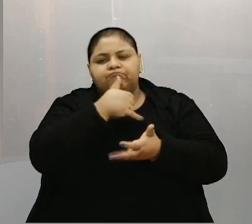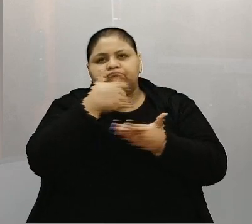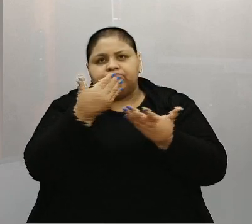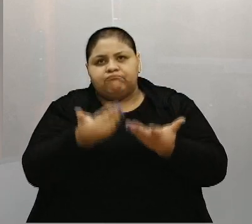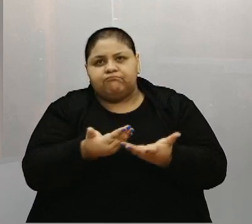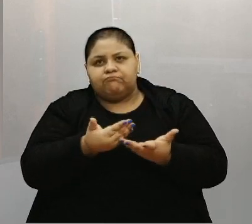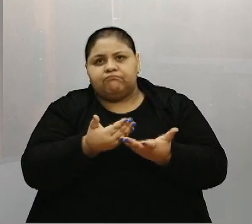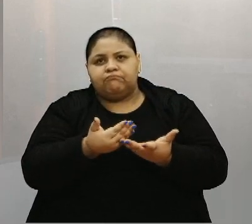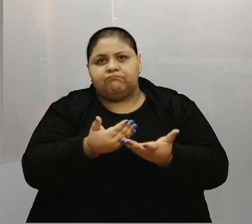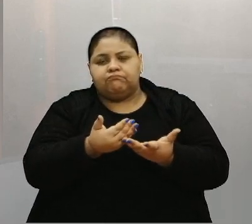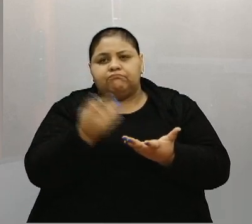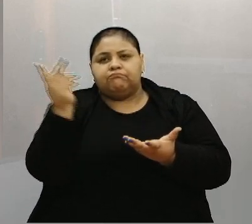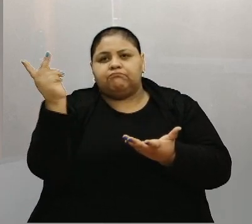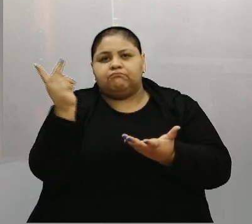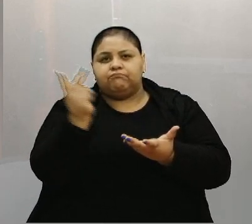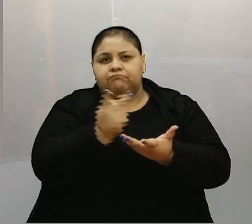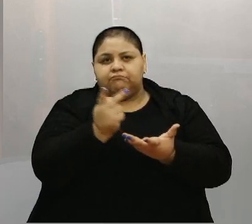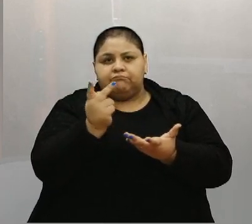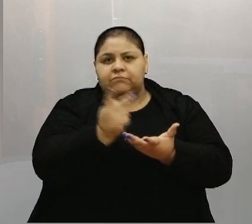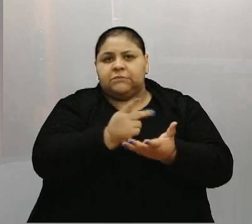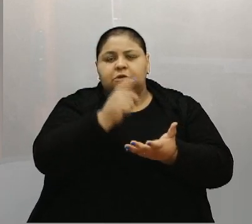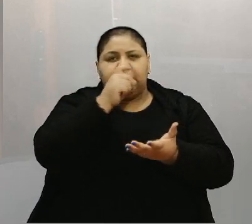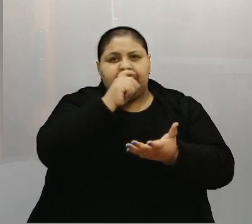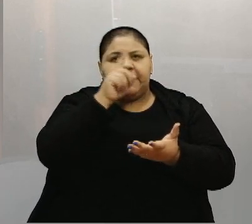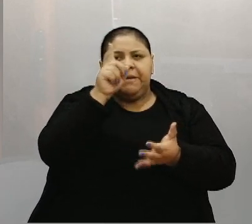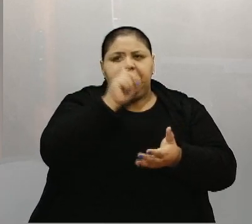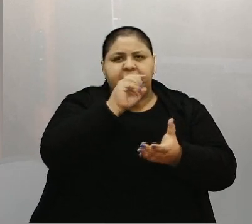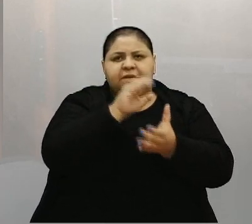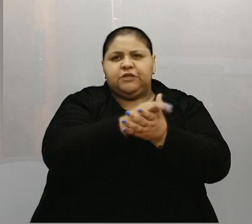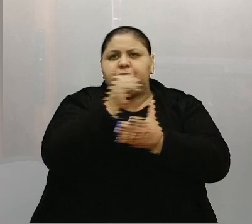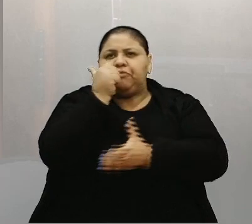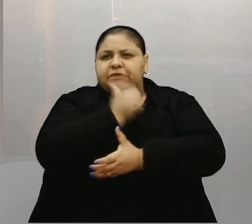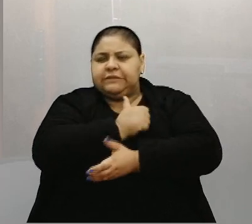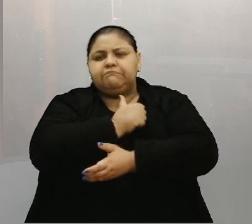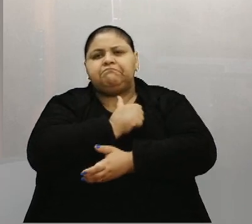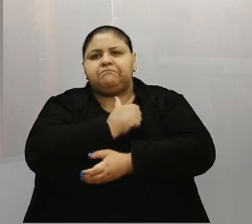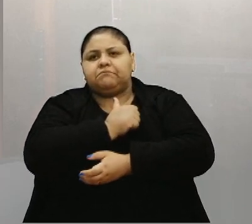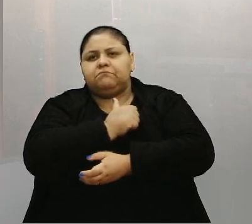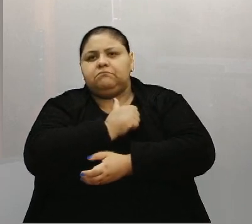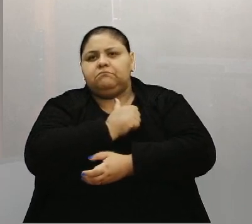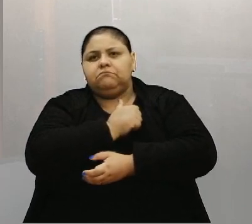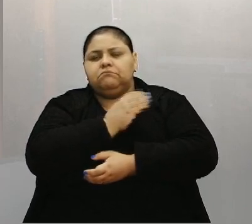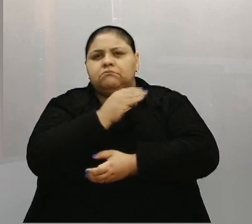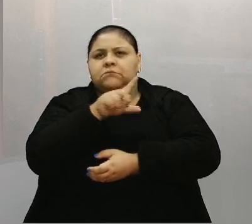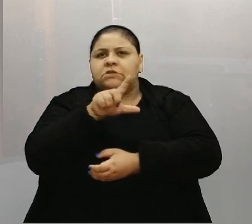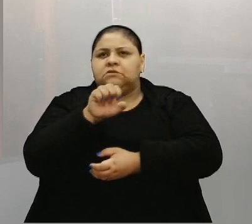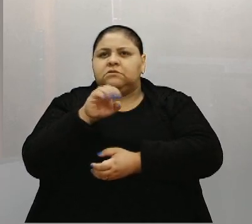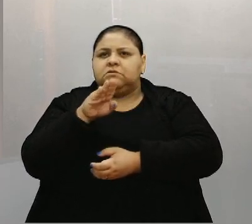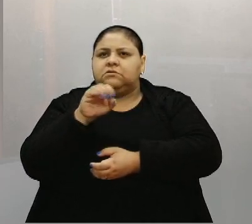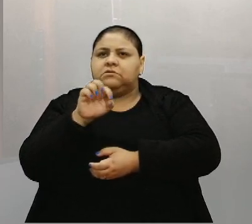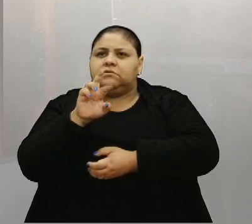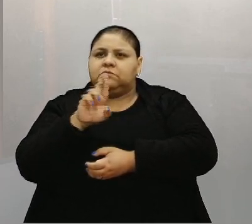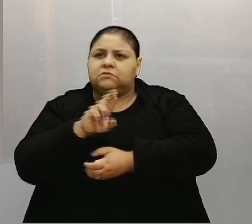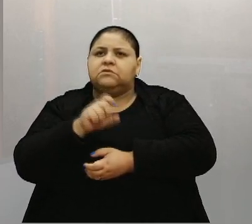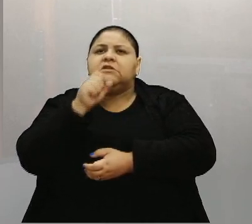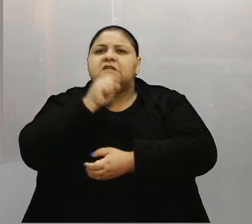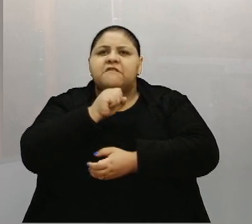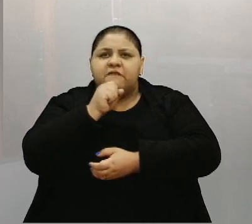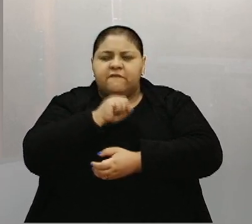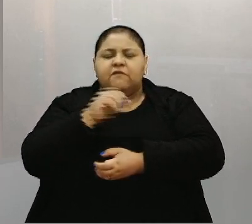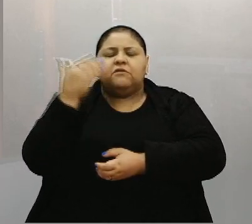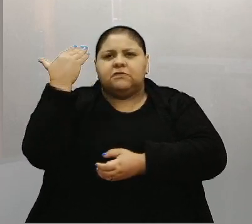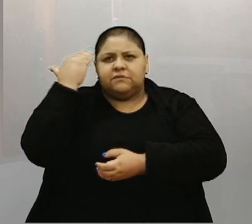Sérgio e a esposa dele, a Jussara e o Kleber, né? E sim, a avó dele. Eu sei que ficou lá